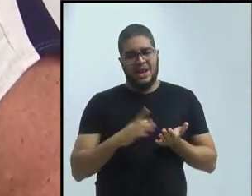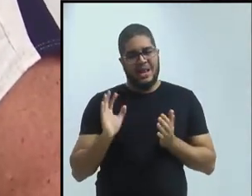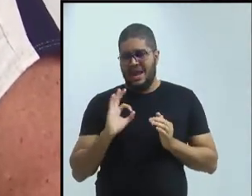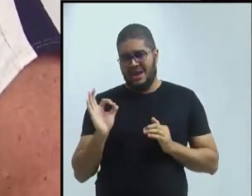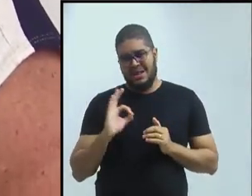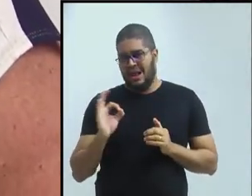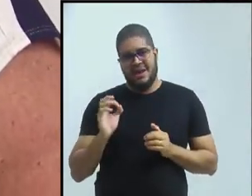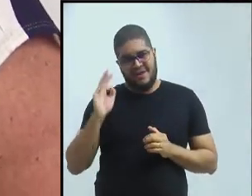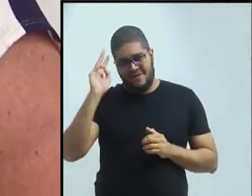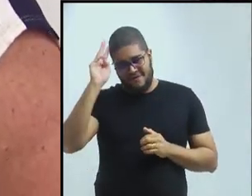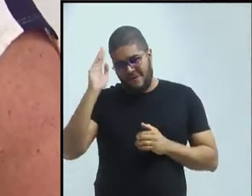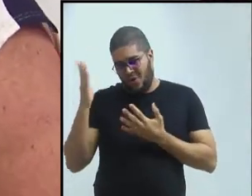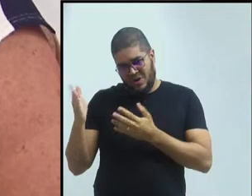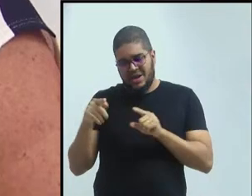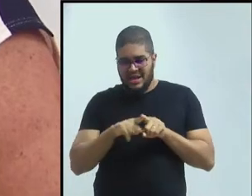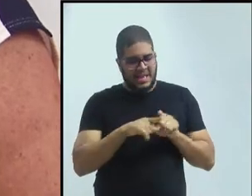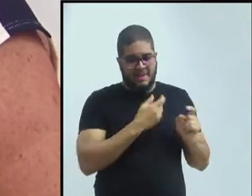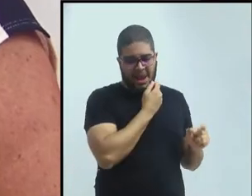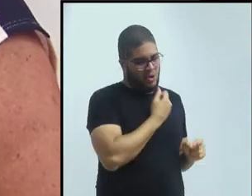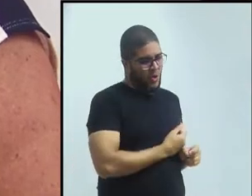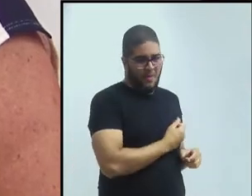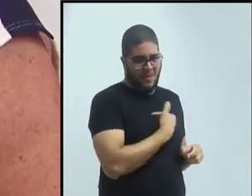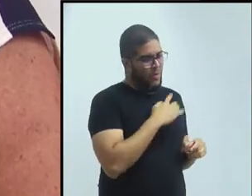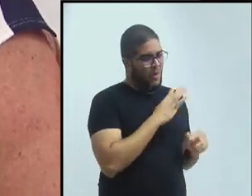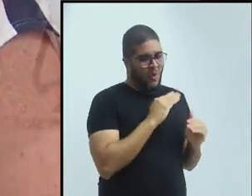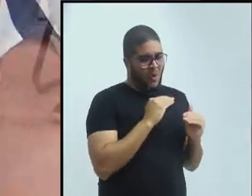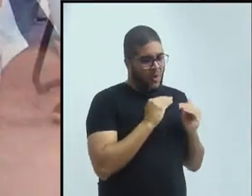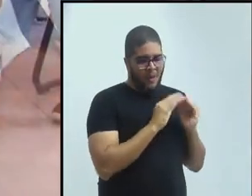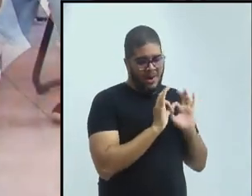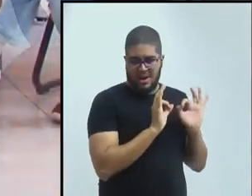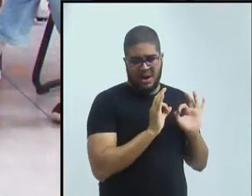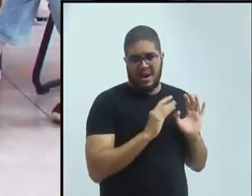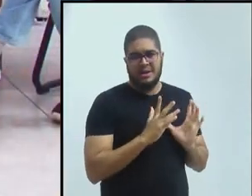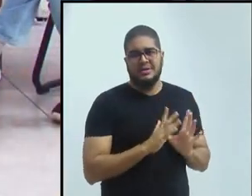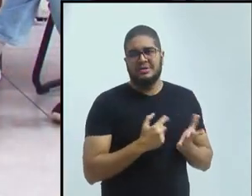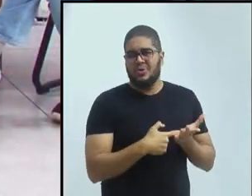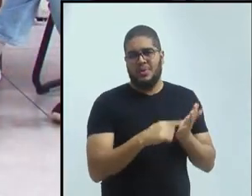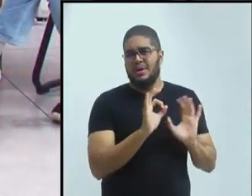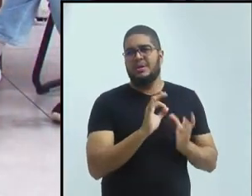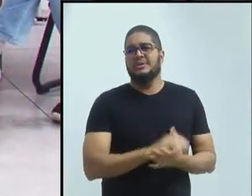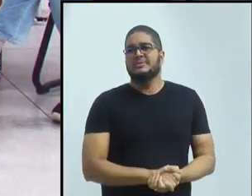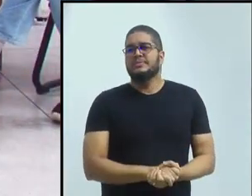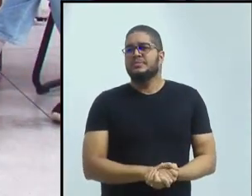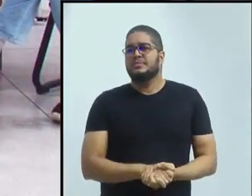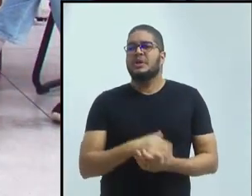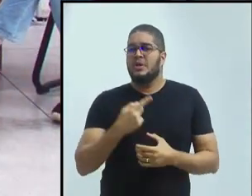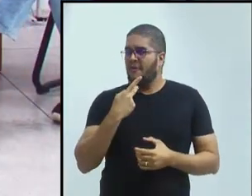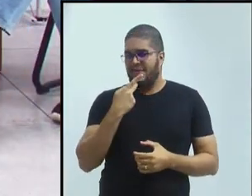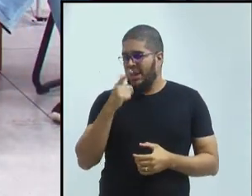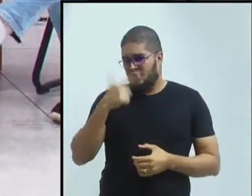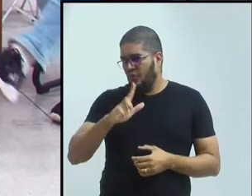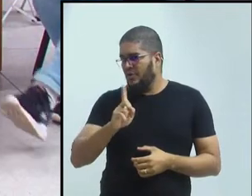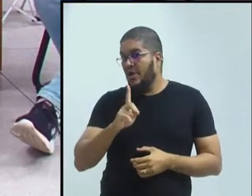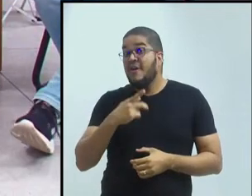não vou repetir, né? Por favor, pode passar. Então, eu vou falar de dois tópicos.